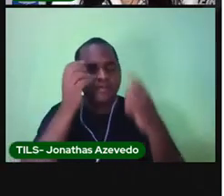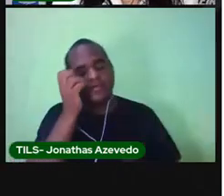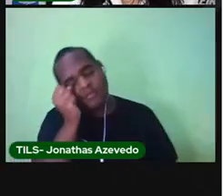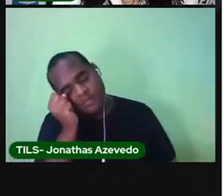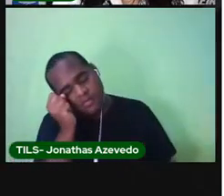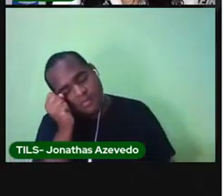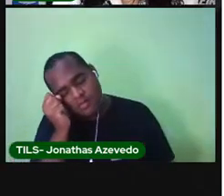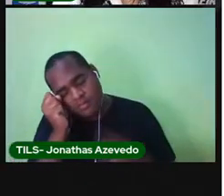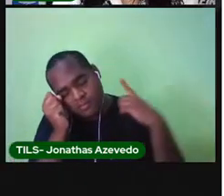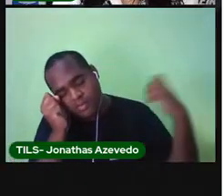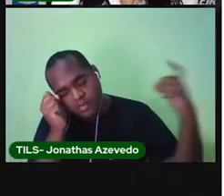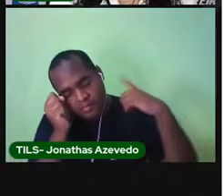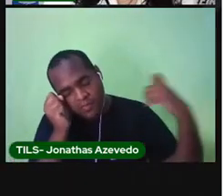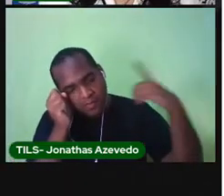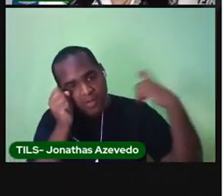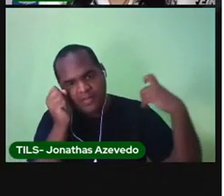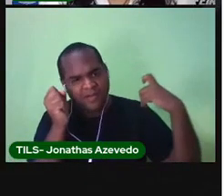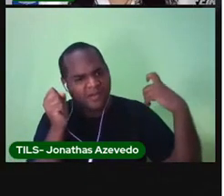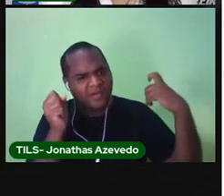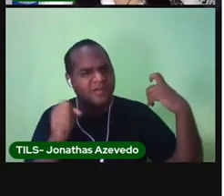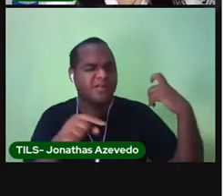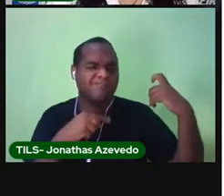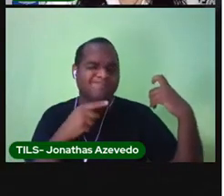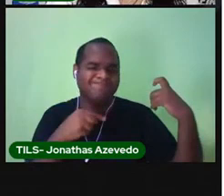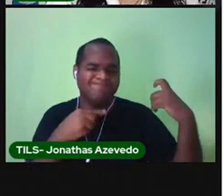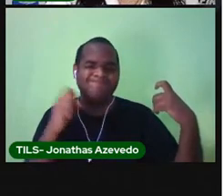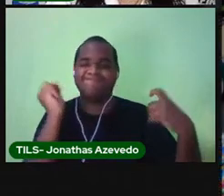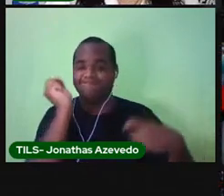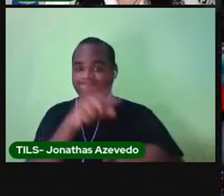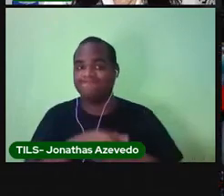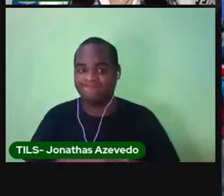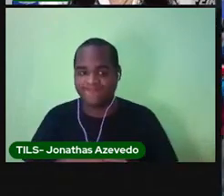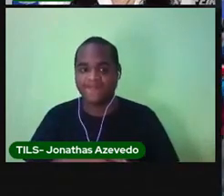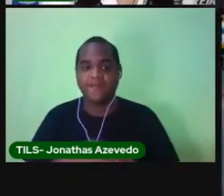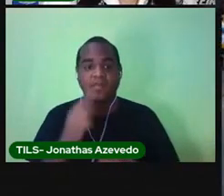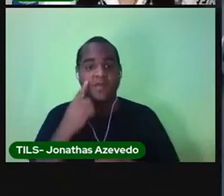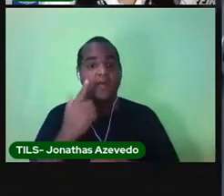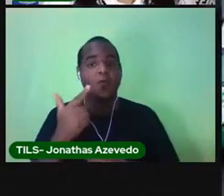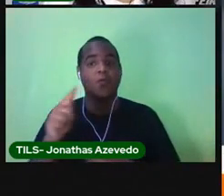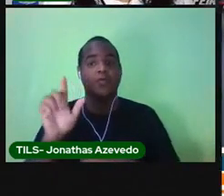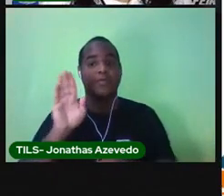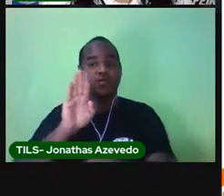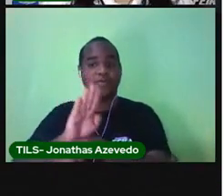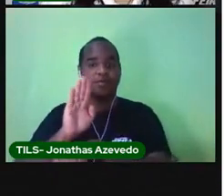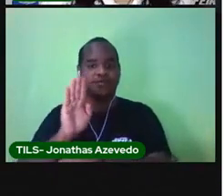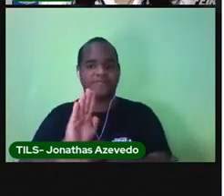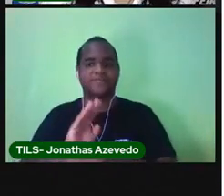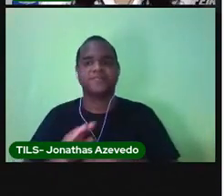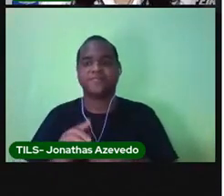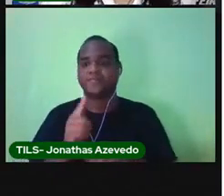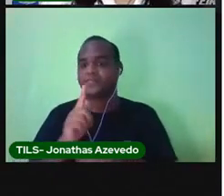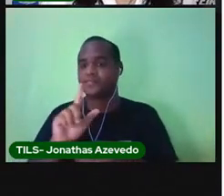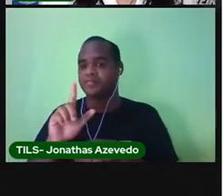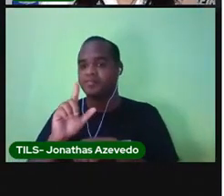rua barulhenta? Pois é. Vamos para o próximo bairro. O bairro industrial.